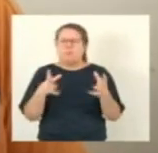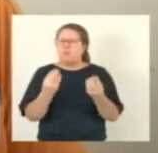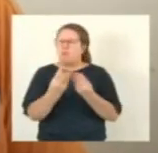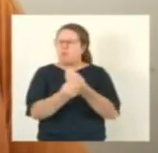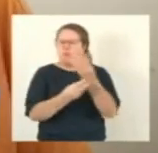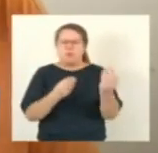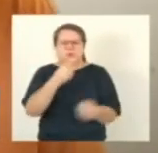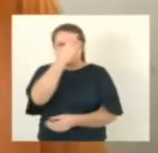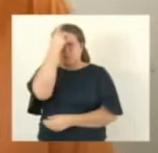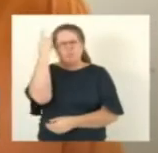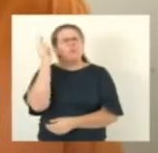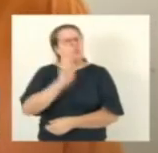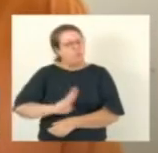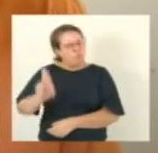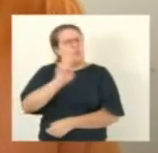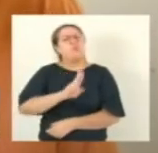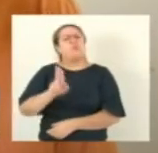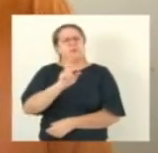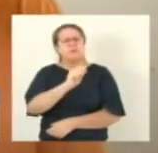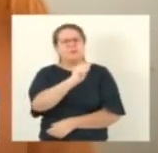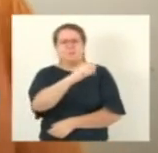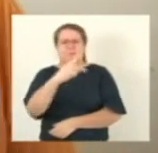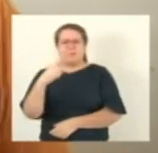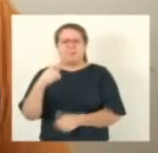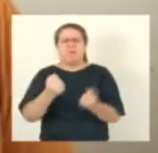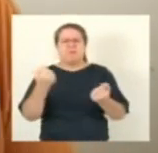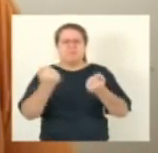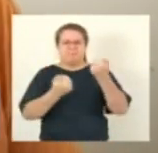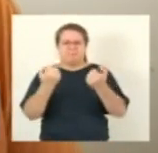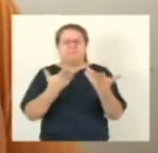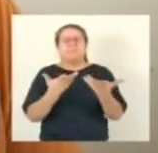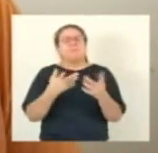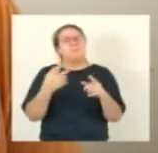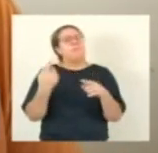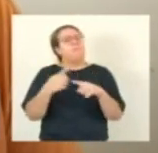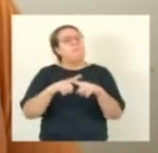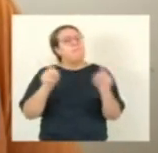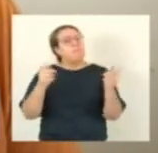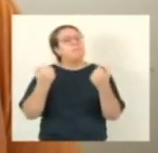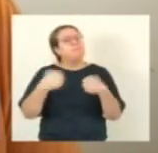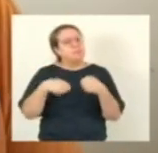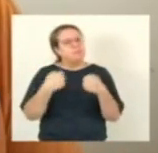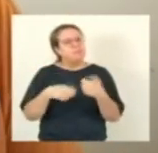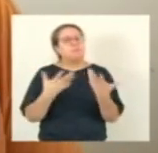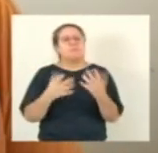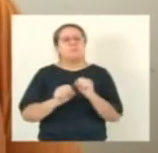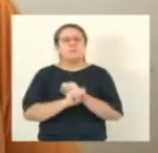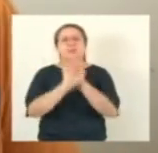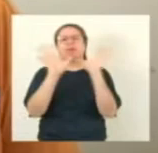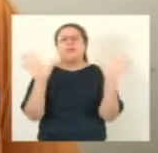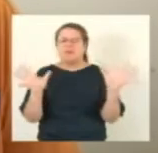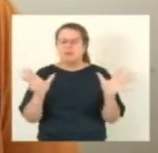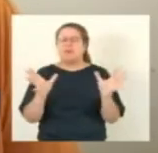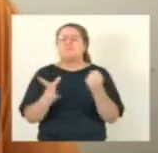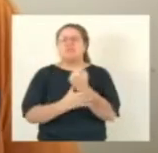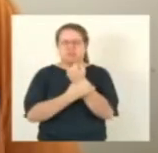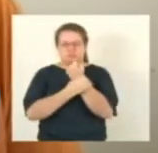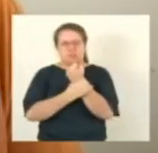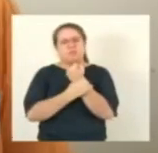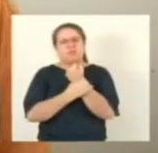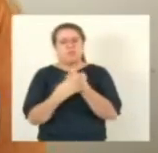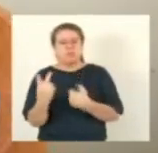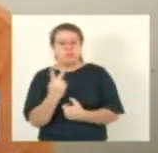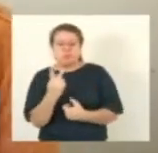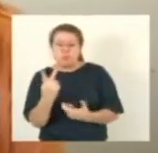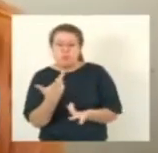que ficou sem opção de trabalho mas que precisa ser com segurança com transparência nas relações de consumo entre os motoristas e os